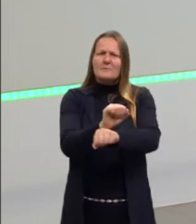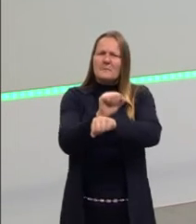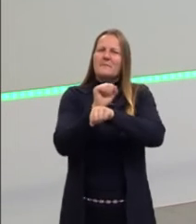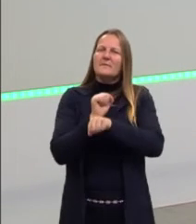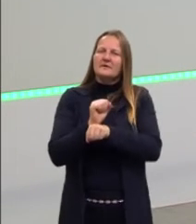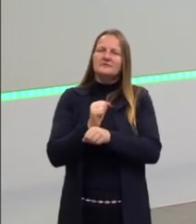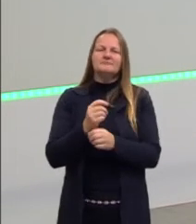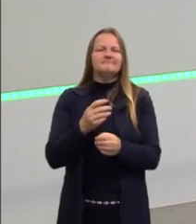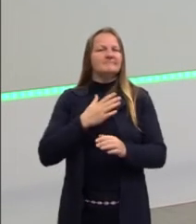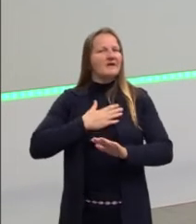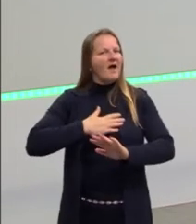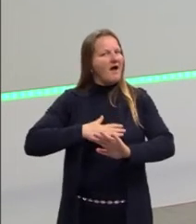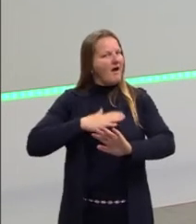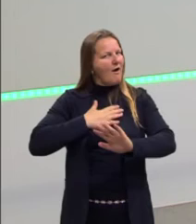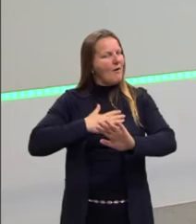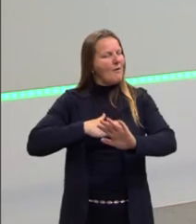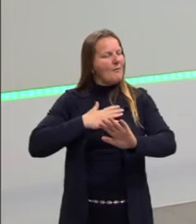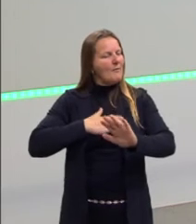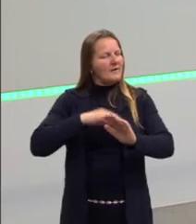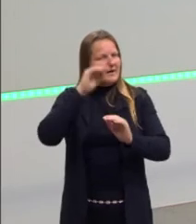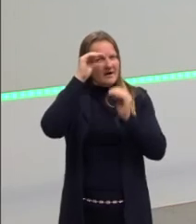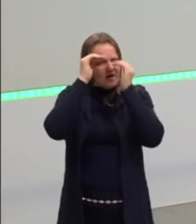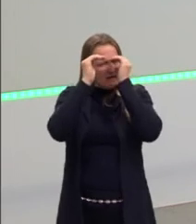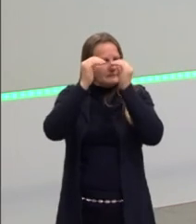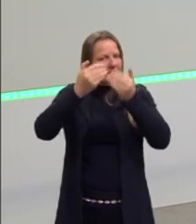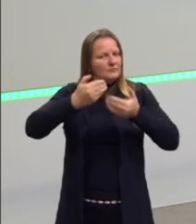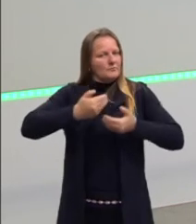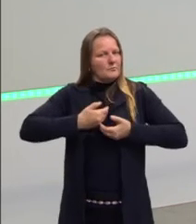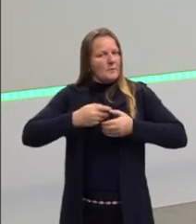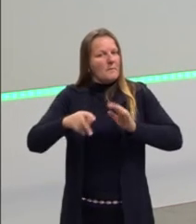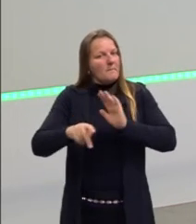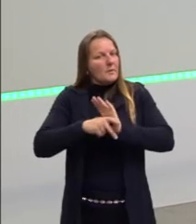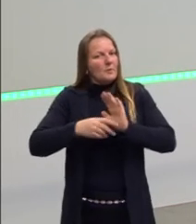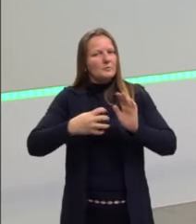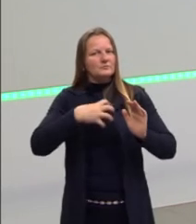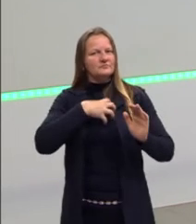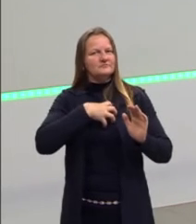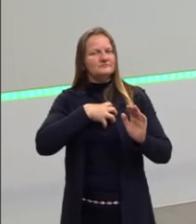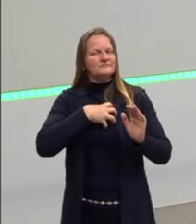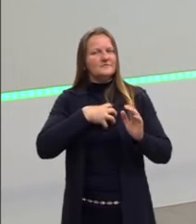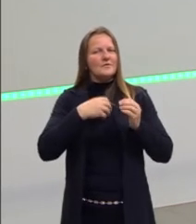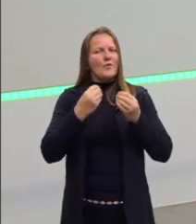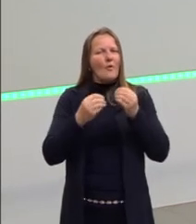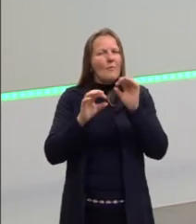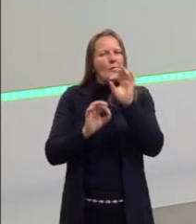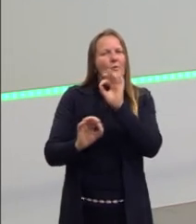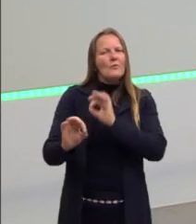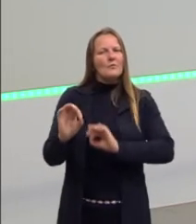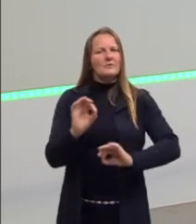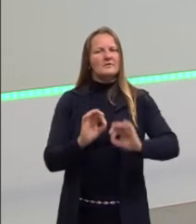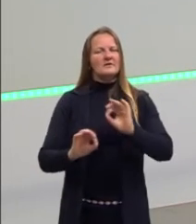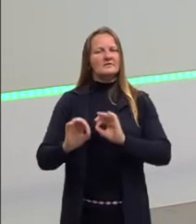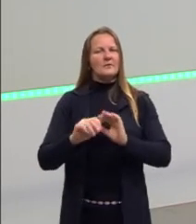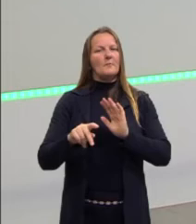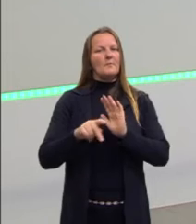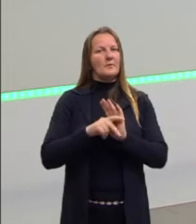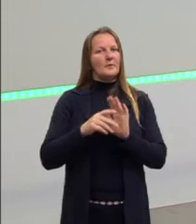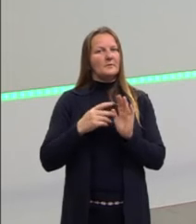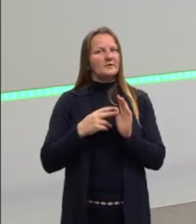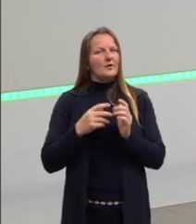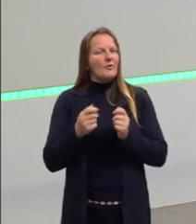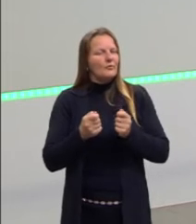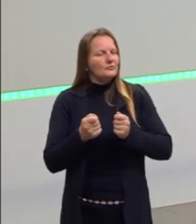identificamos, percebemos, respeitamos os sentimentos. E aí, a forma como a gente vai lidar com eles, aí que está.